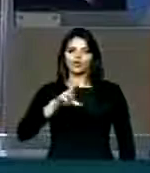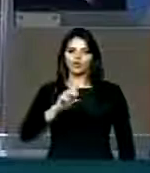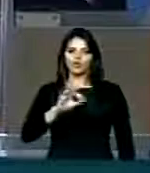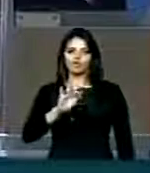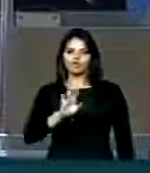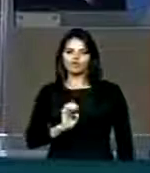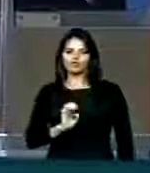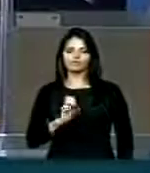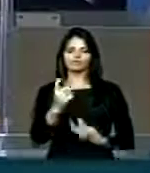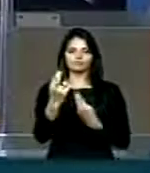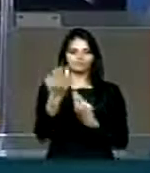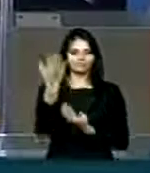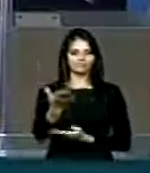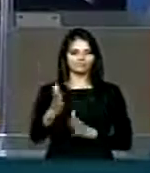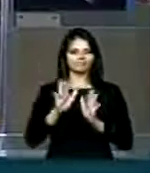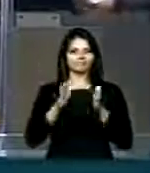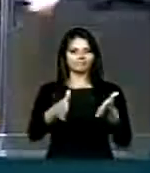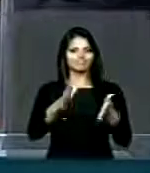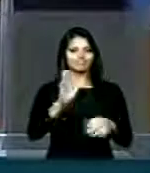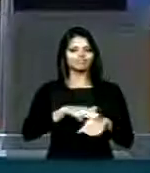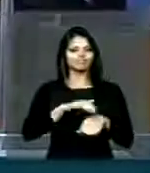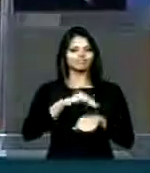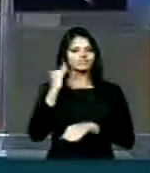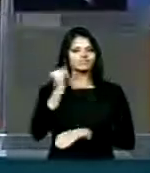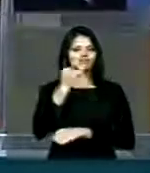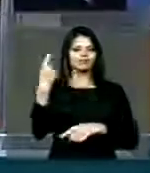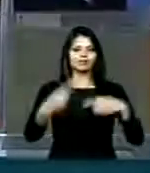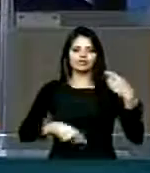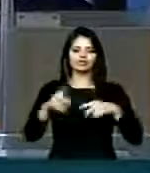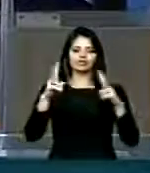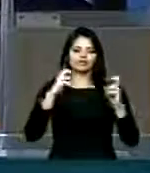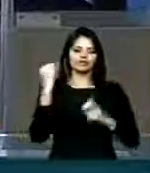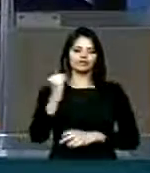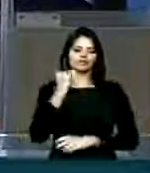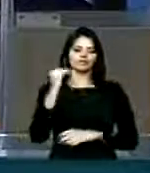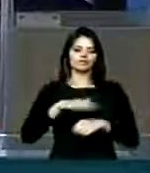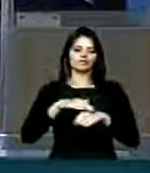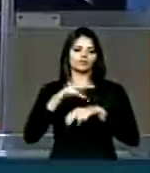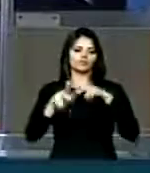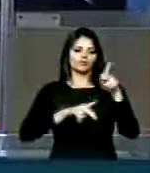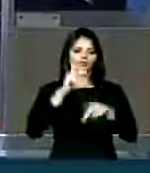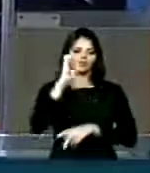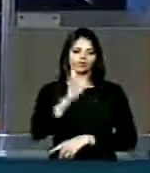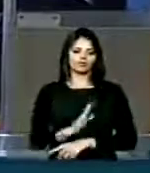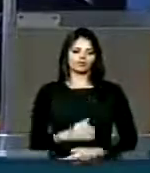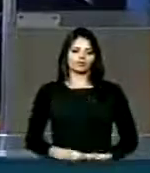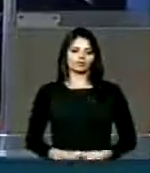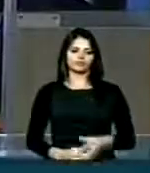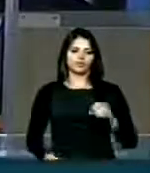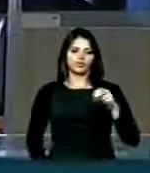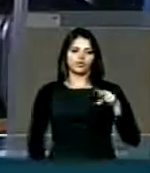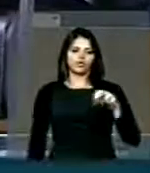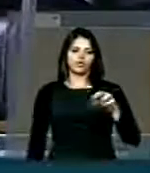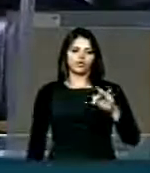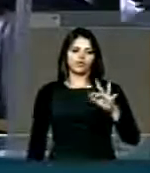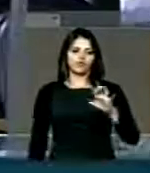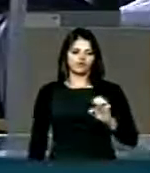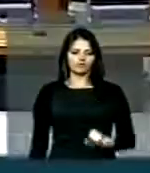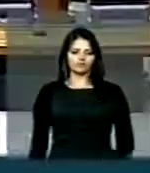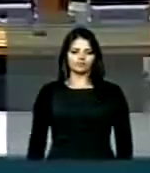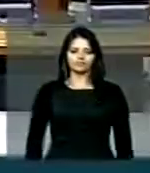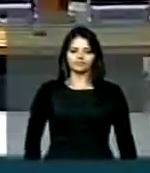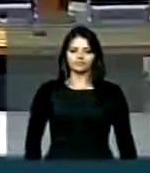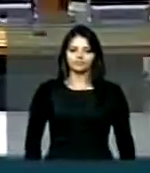Igualmente um parlamentar dos mais atuantes que traz sempre a debate, questões da maior relevância para o povo brasileiro. Com a palavra, o novo deputado, o novo Dagochini.